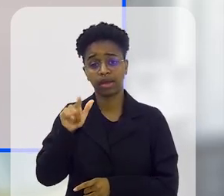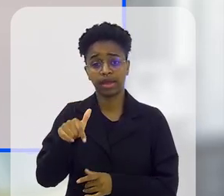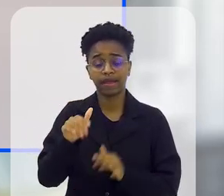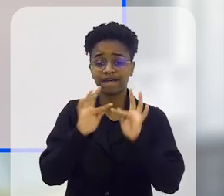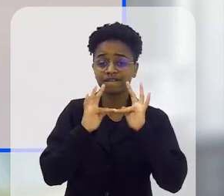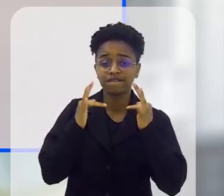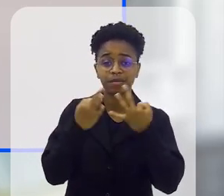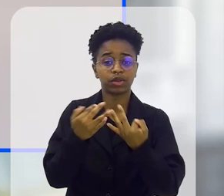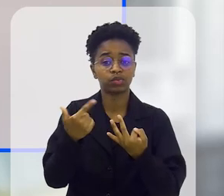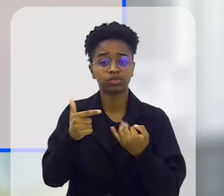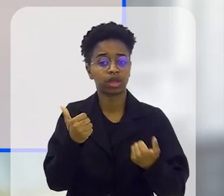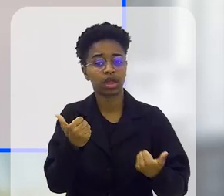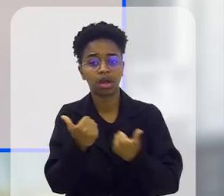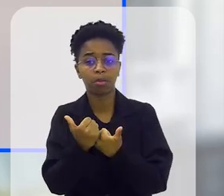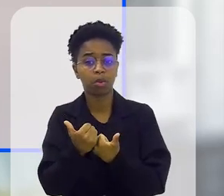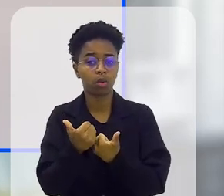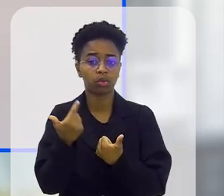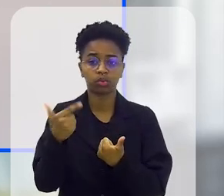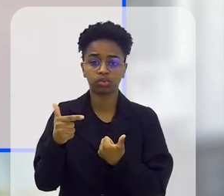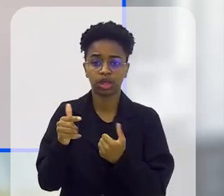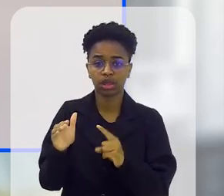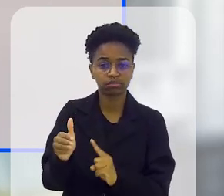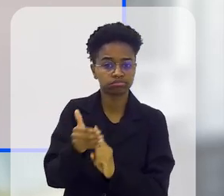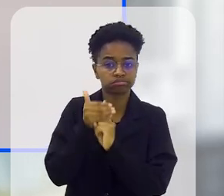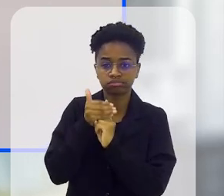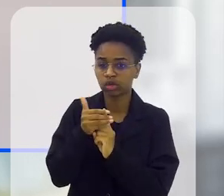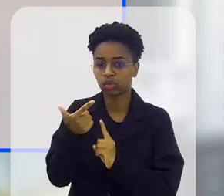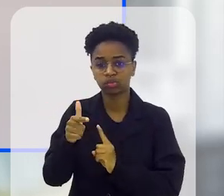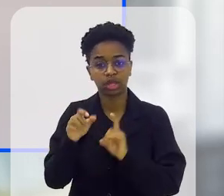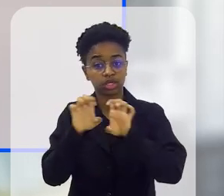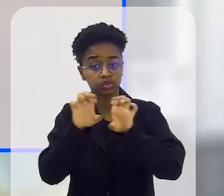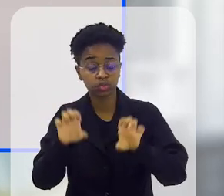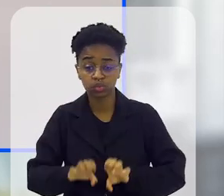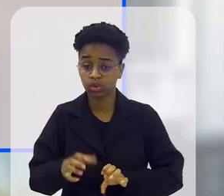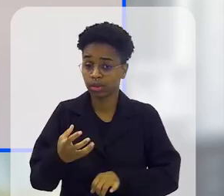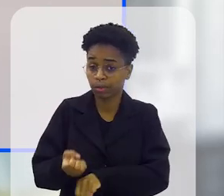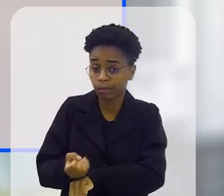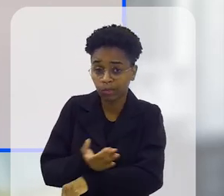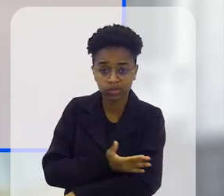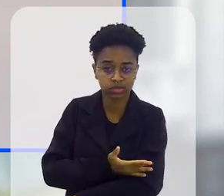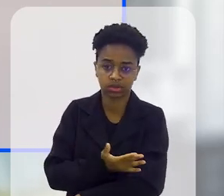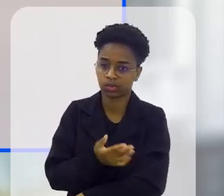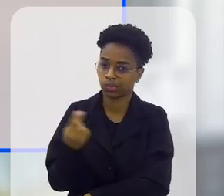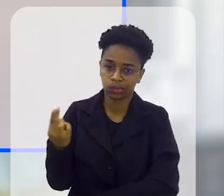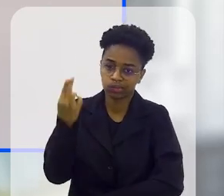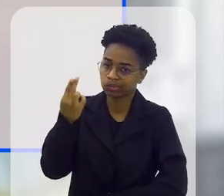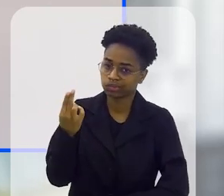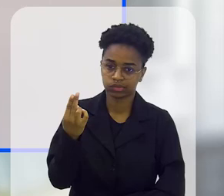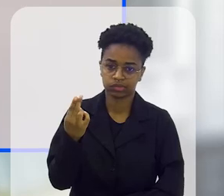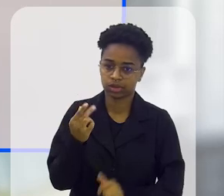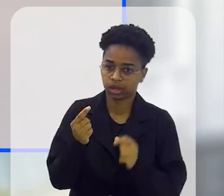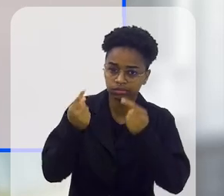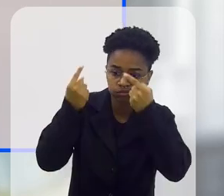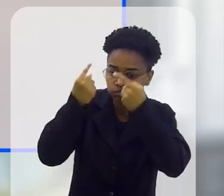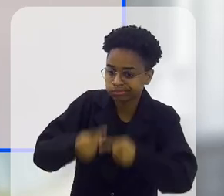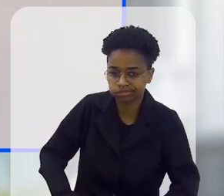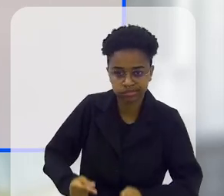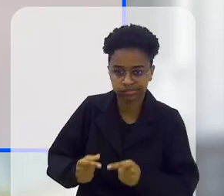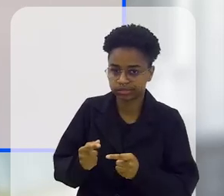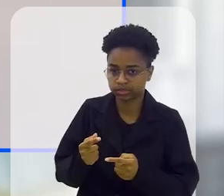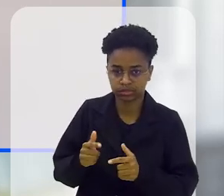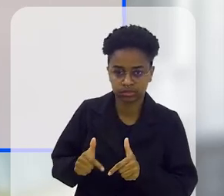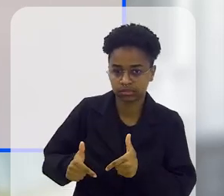falta de, e as famílias que não têm suporte, não têm acolhimento também, estrutura emocional para dar conta desse